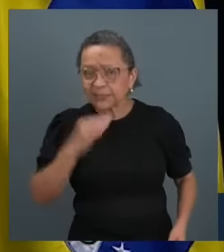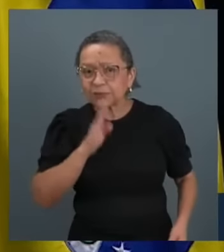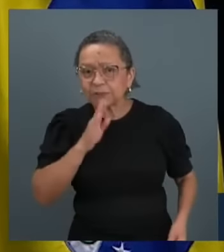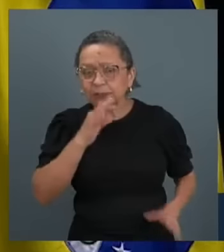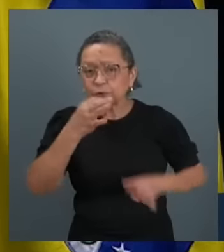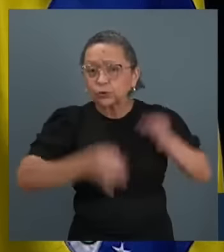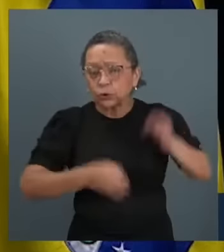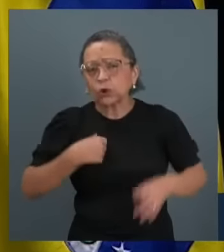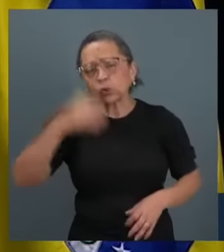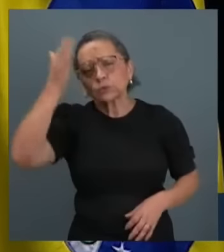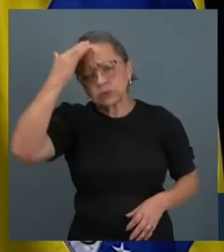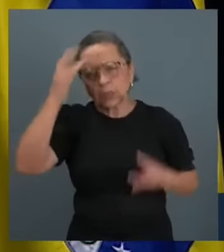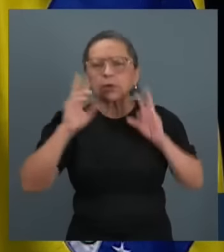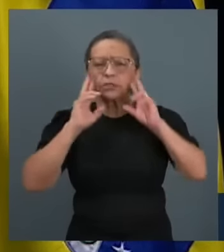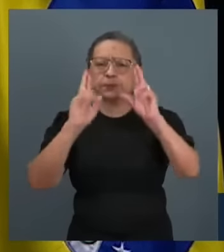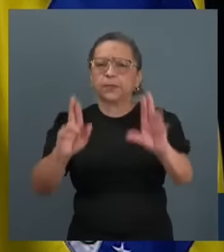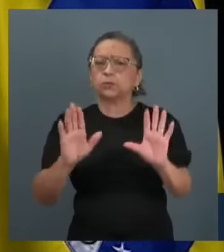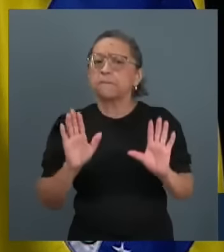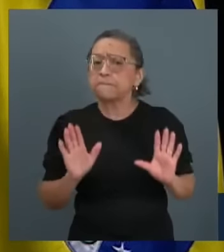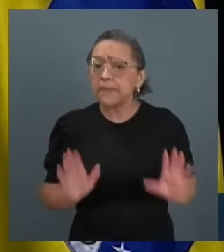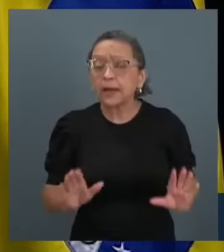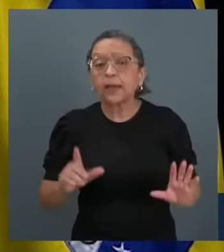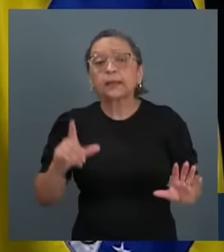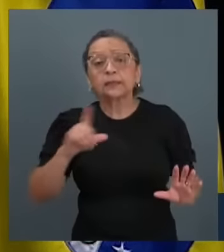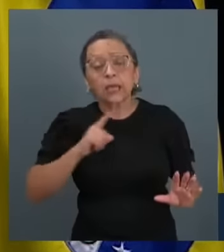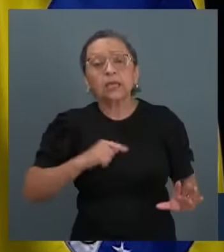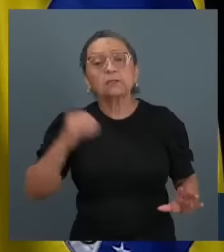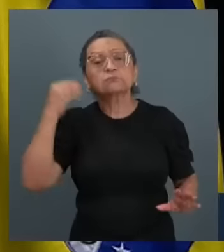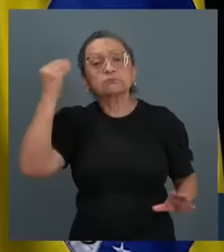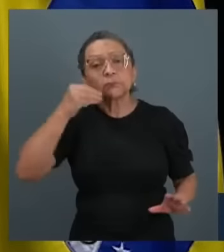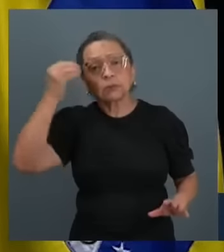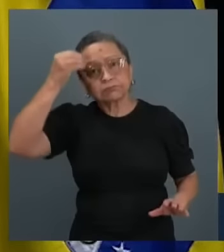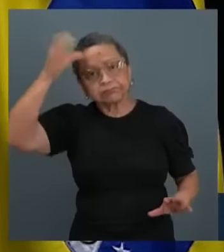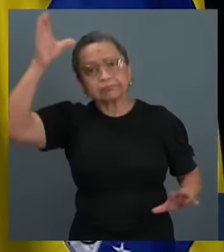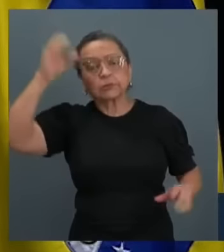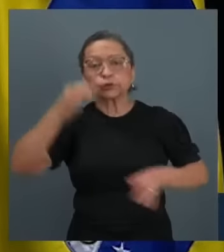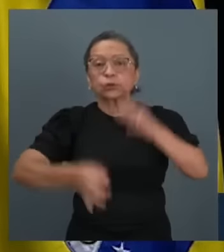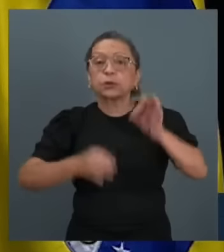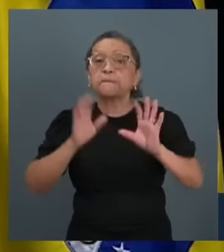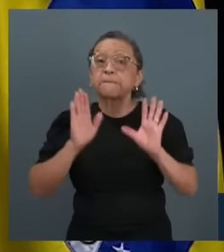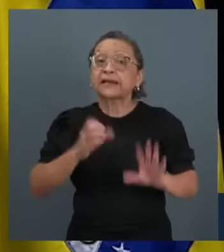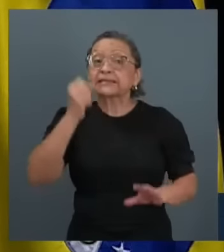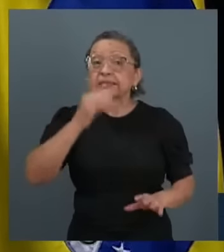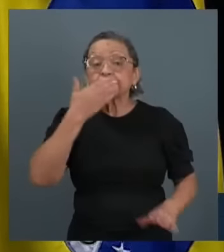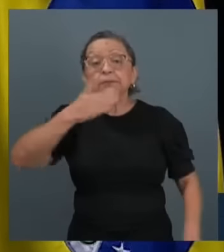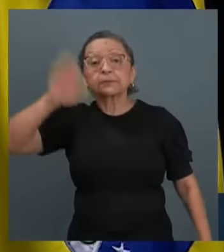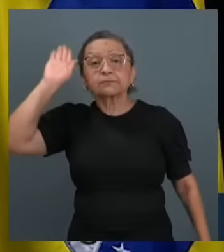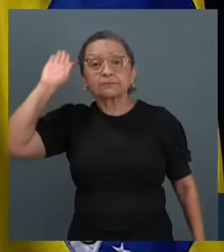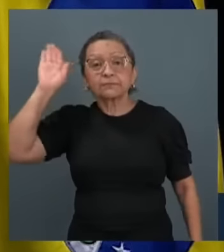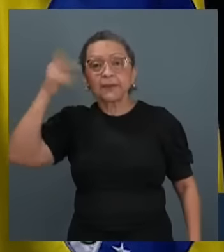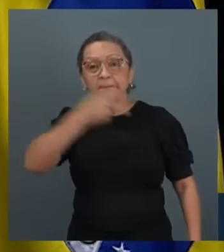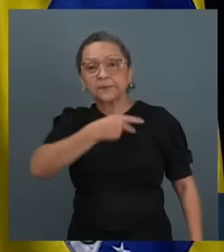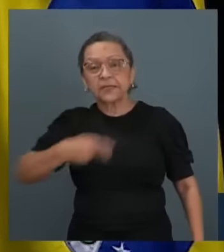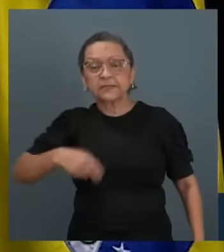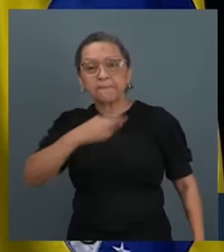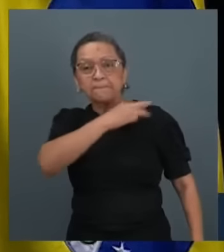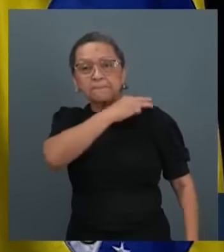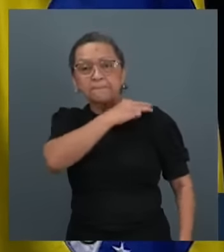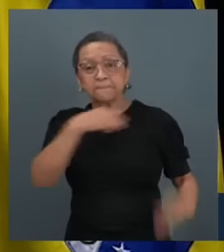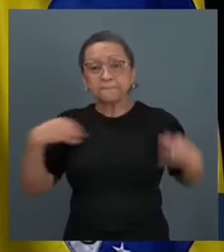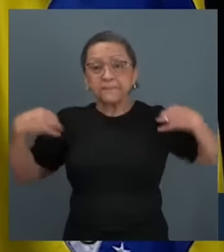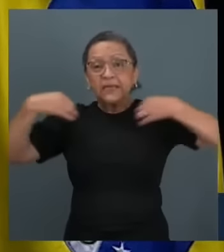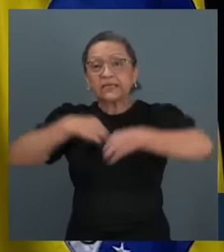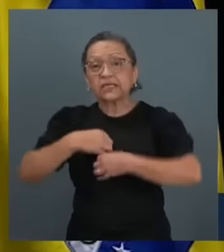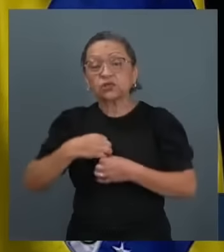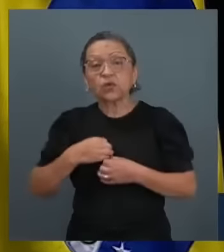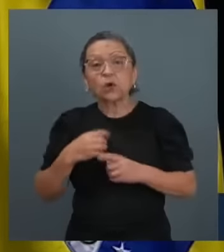profundo, e eu sei disso, respeito, né? Tem um conhecimento jurídico. Mas se fosse candidato a presidente, a ministro do Supremo, jamais teria